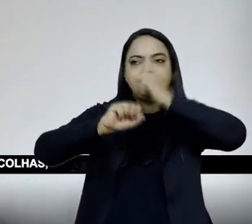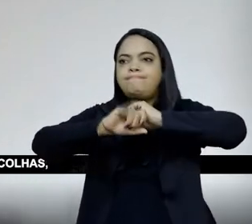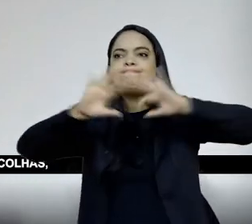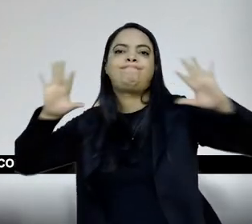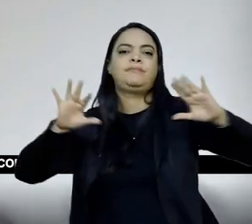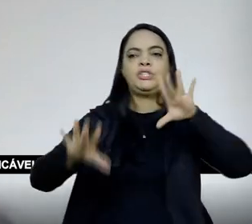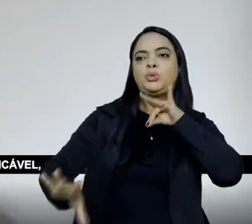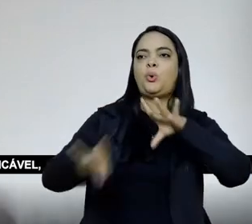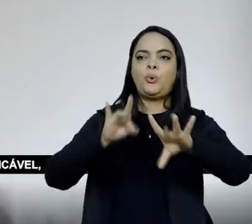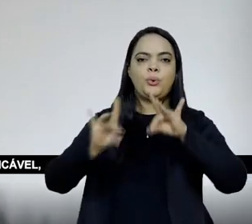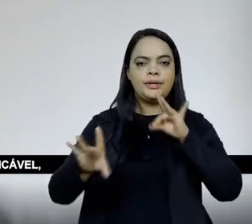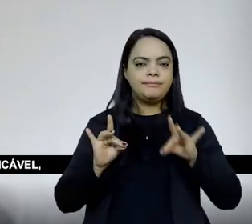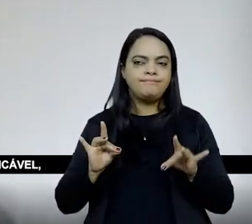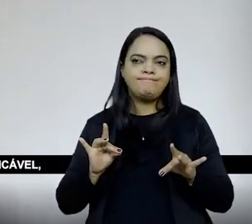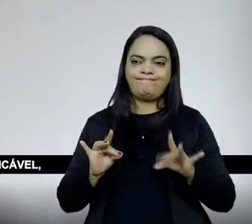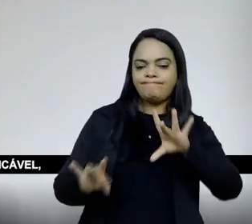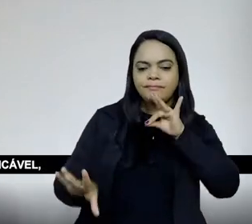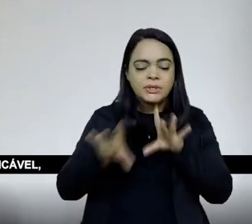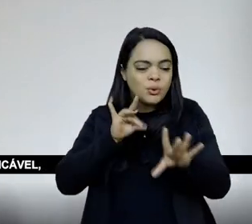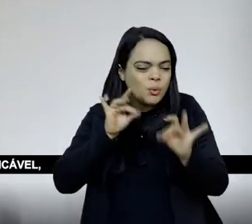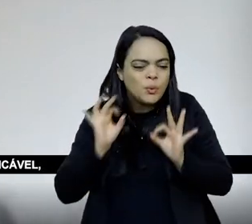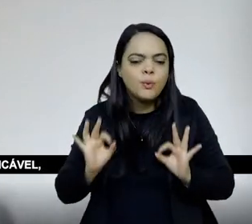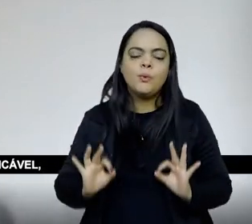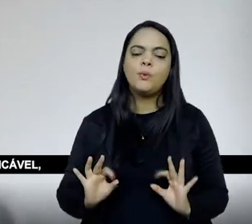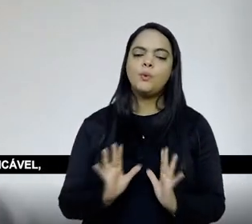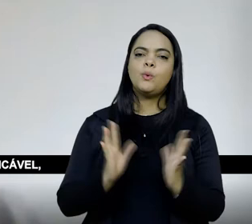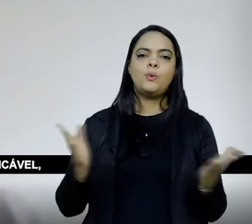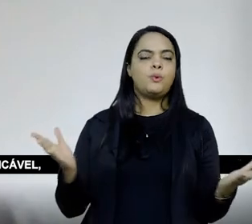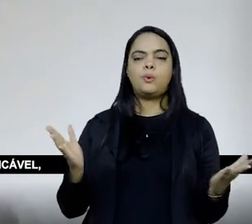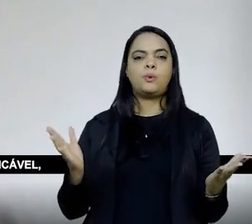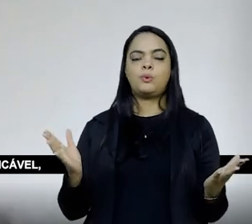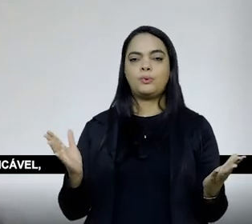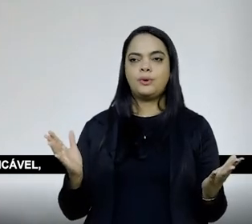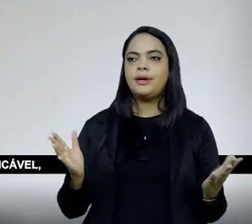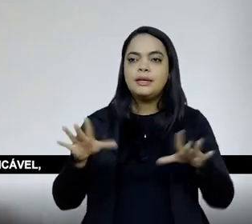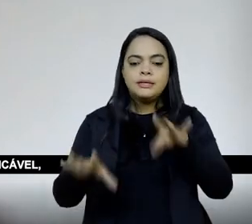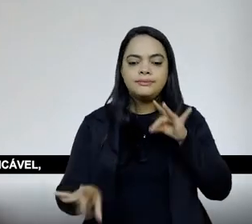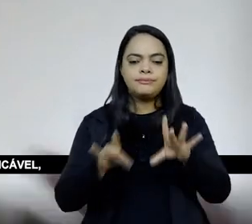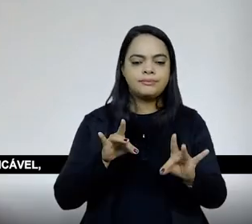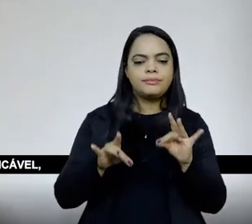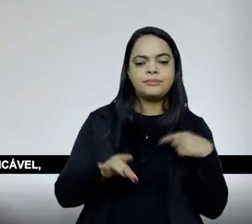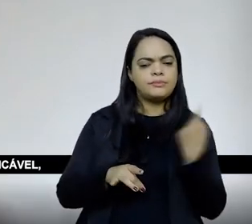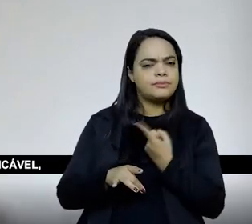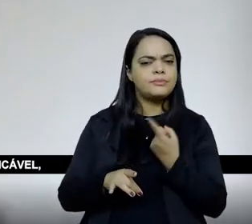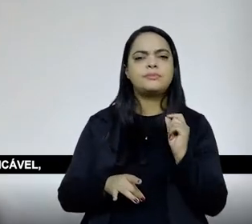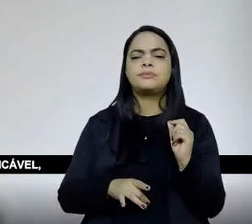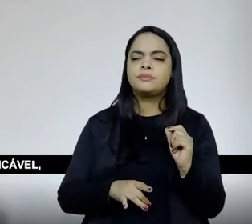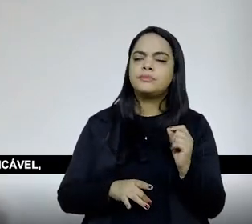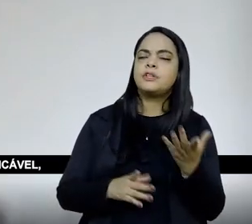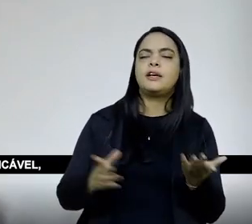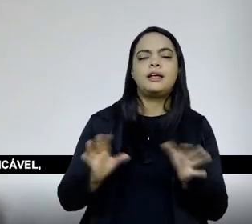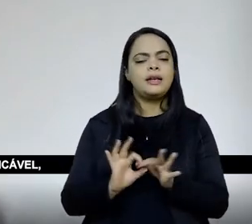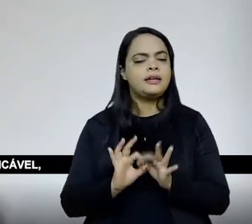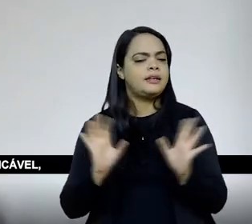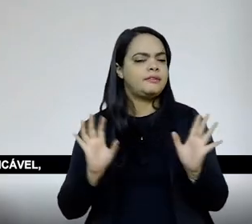escolhas, que essas escolhas sejam escolhas o máximo possível, a gente dar elementos para que essa escolha seja